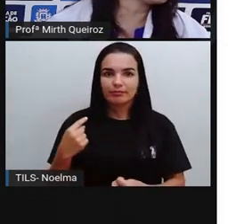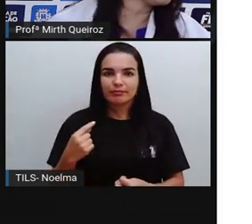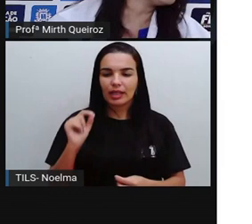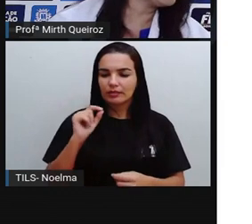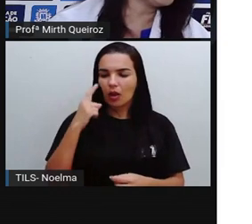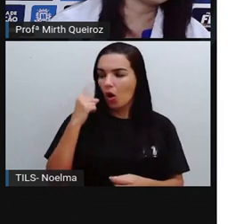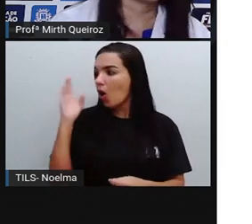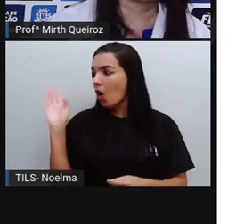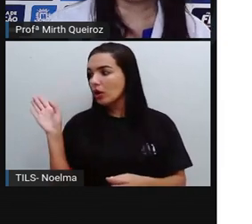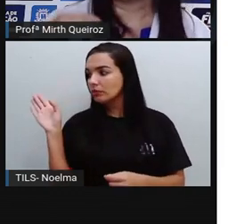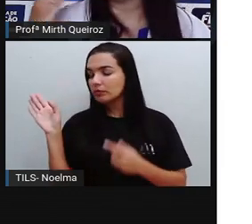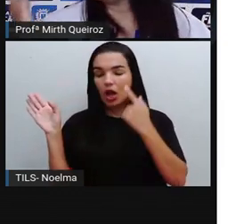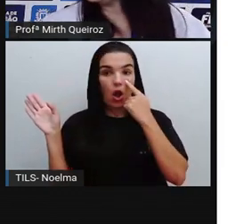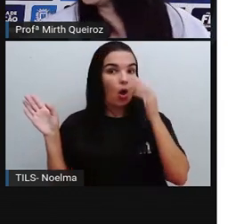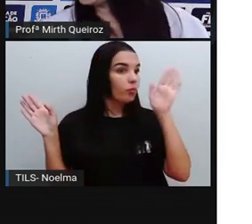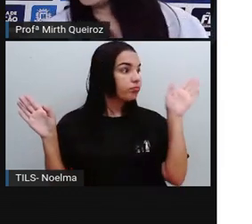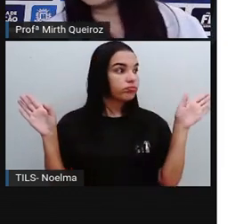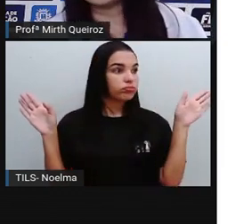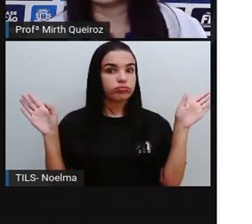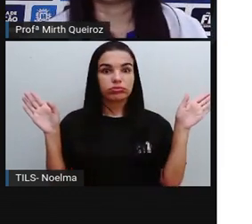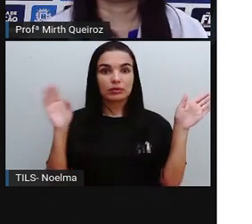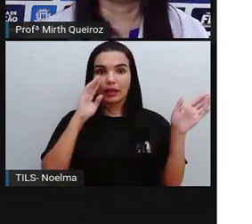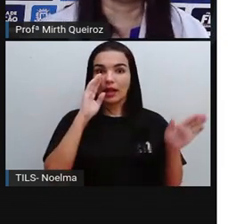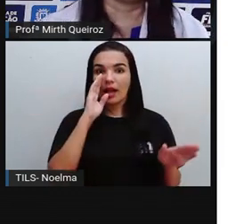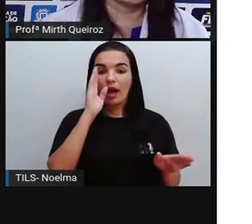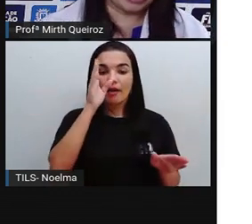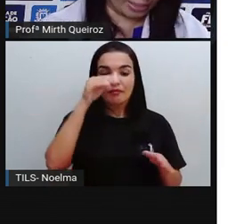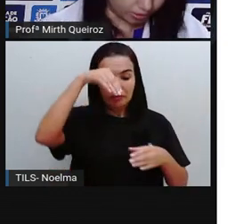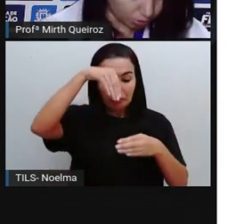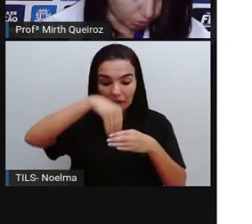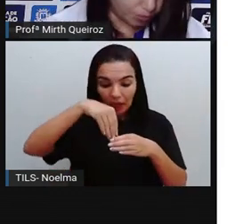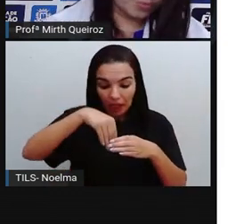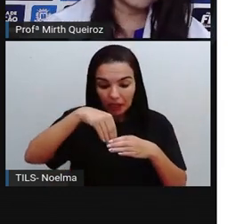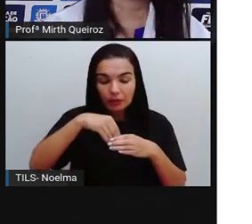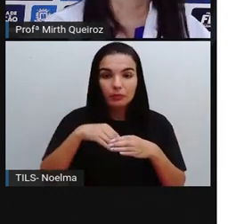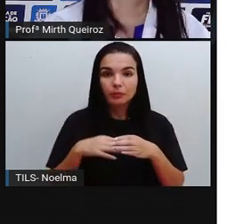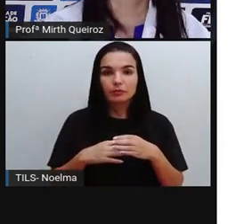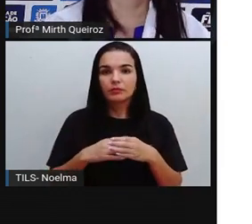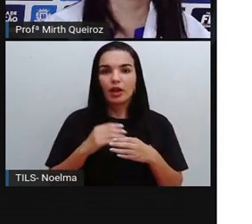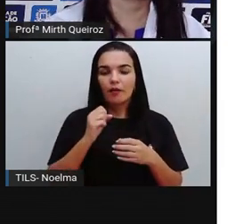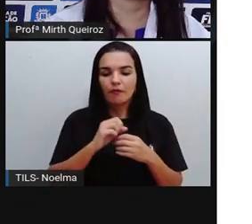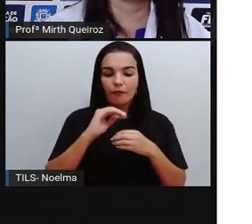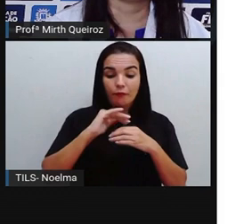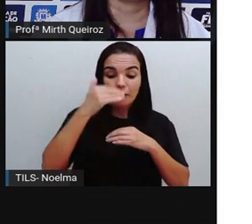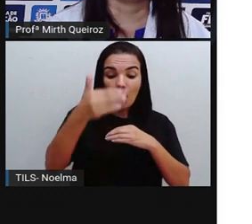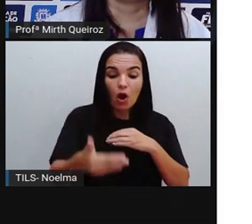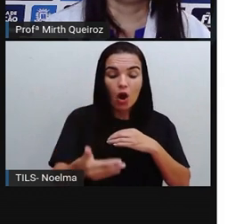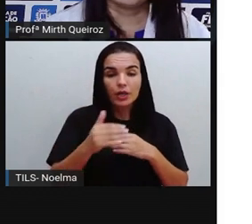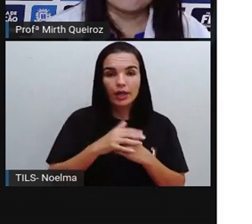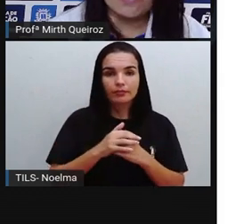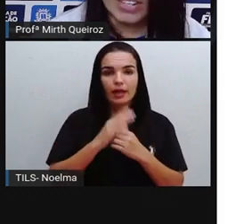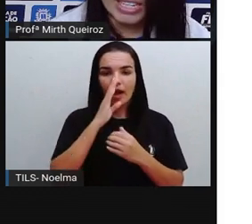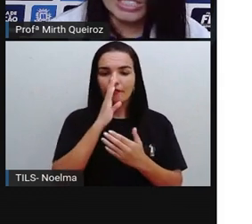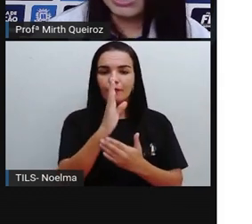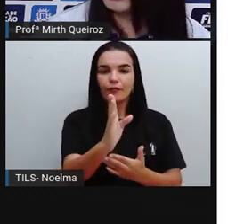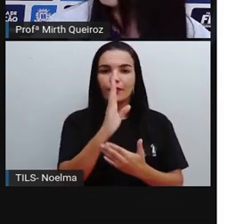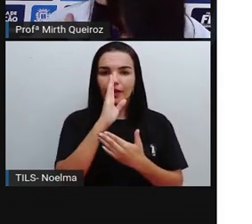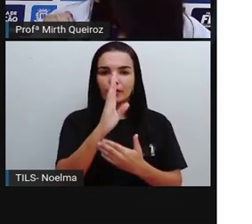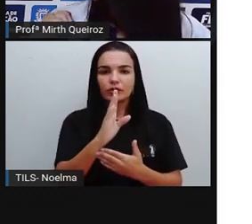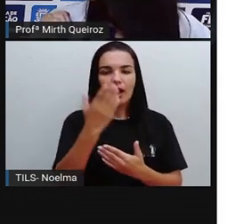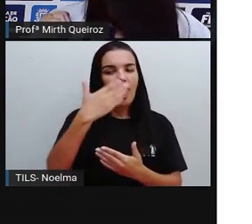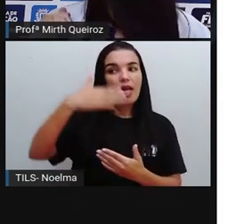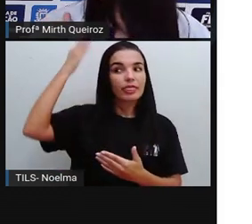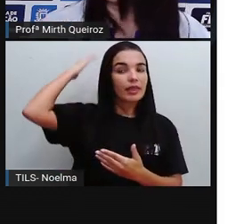De um lado, de outro, dentro, fora, na frente,